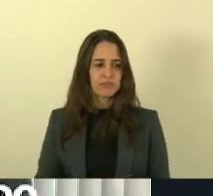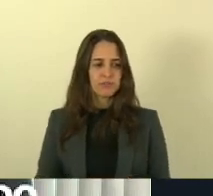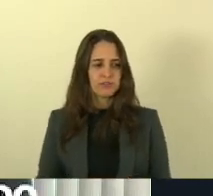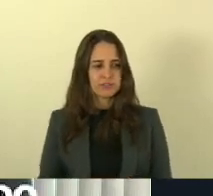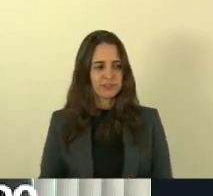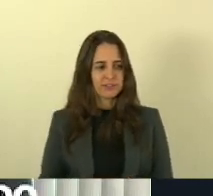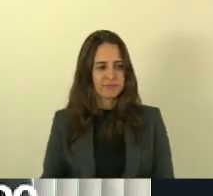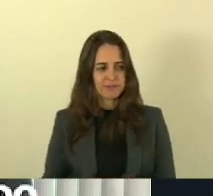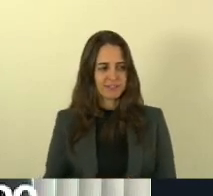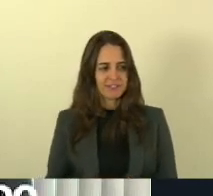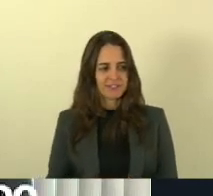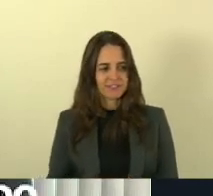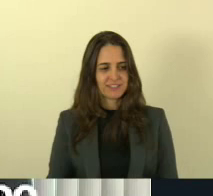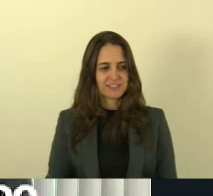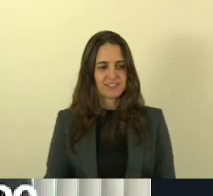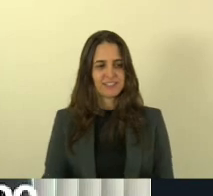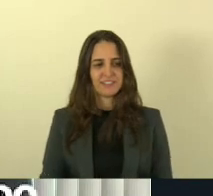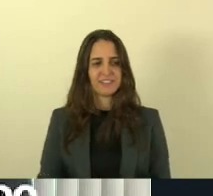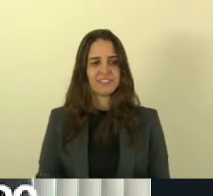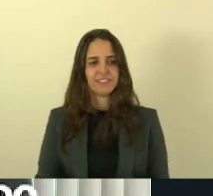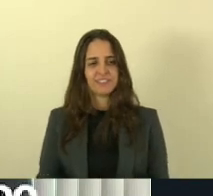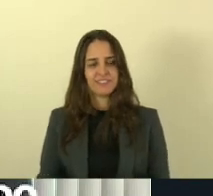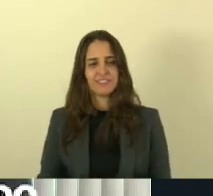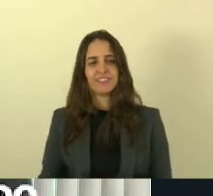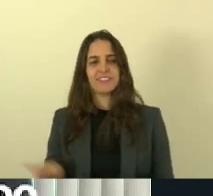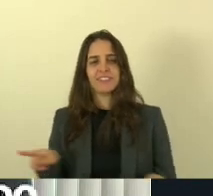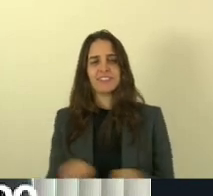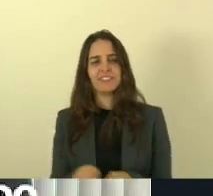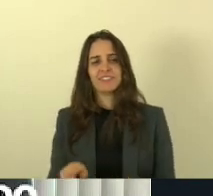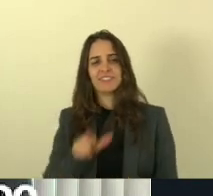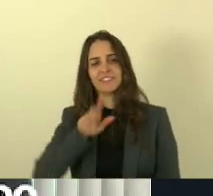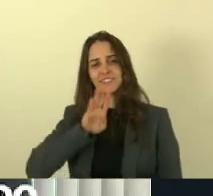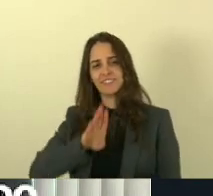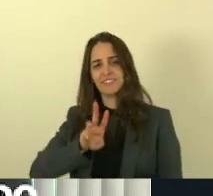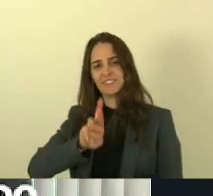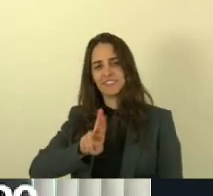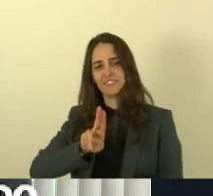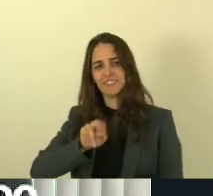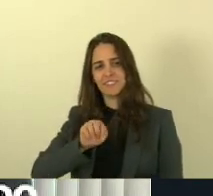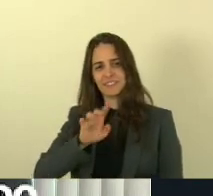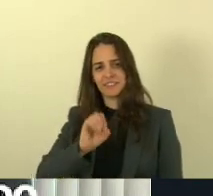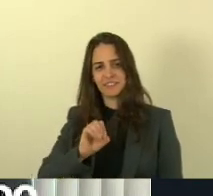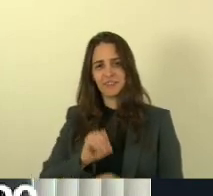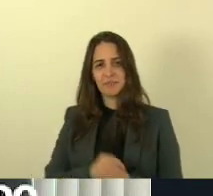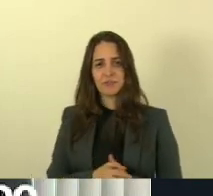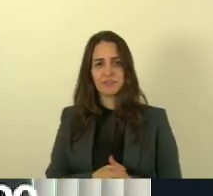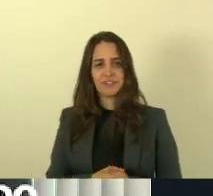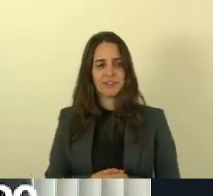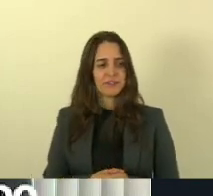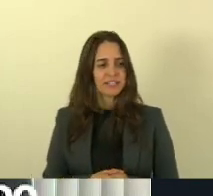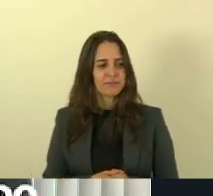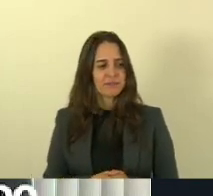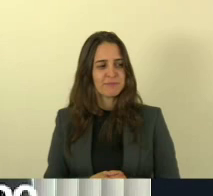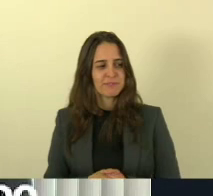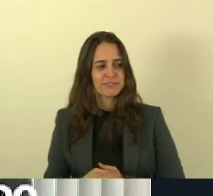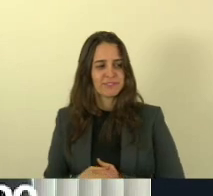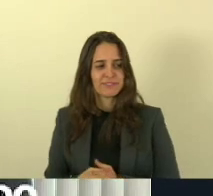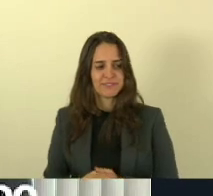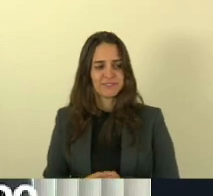conosco estava também o Bruno cadê o Bruno está aí? Bruno a Juliana